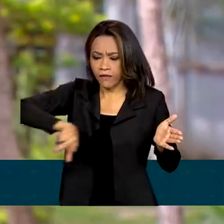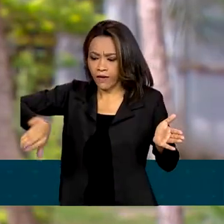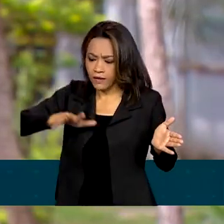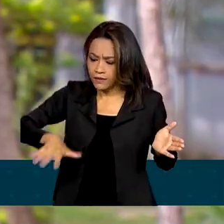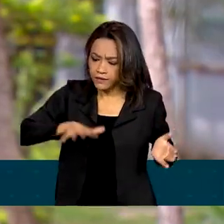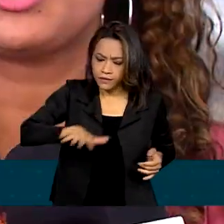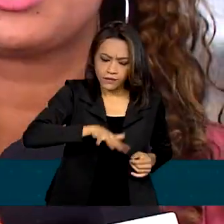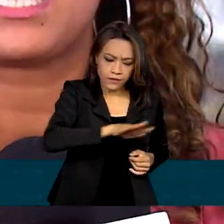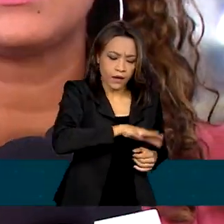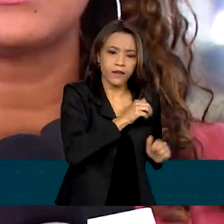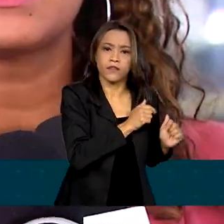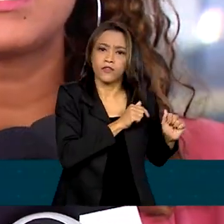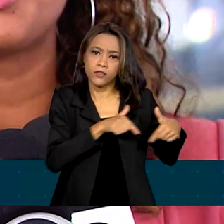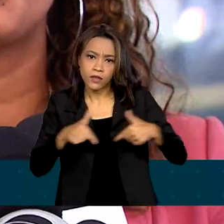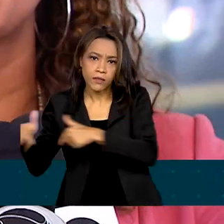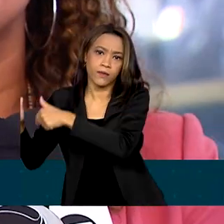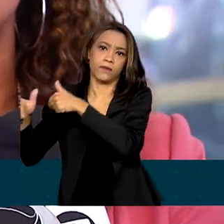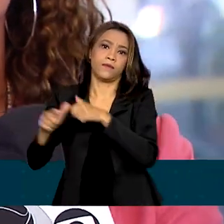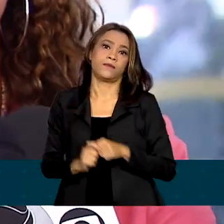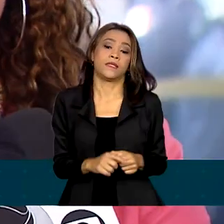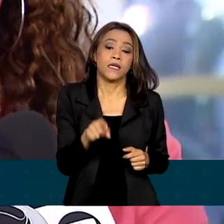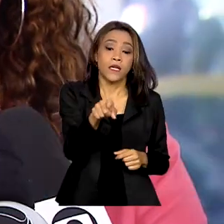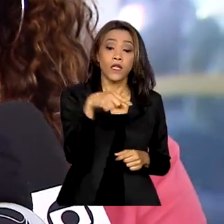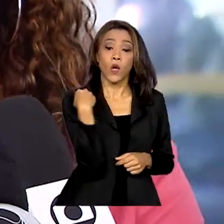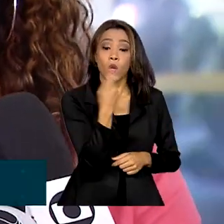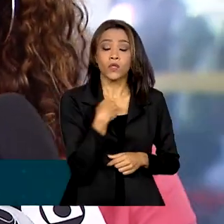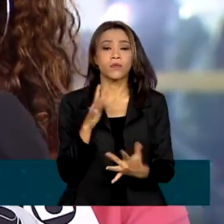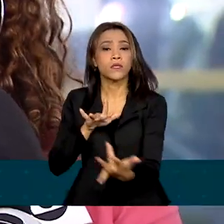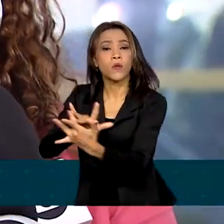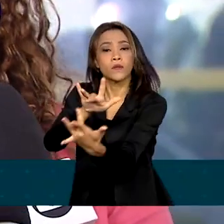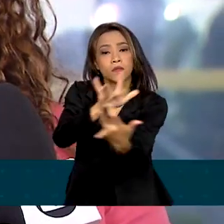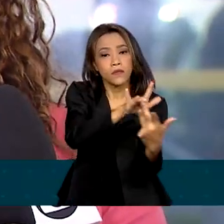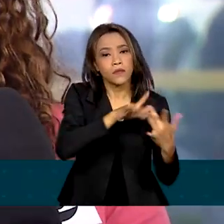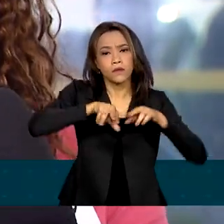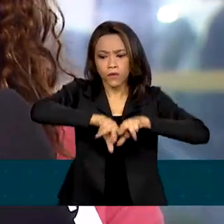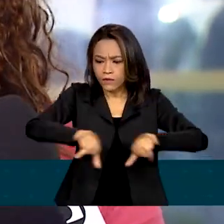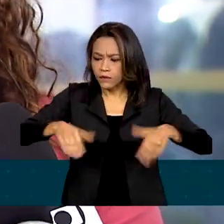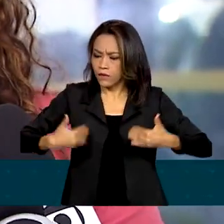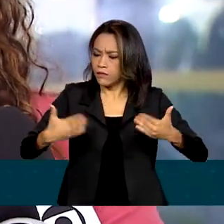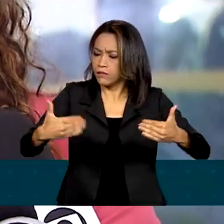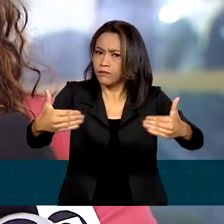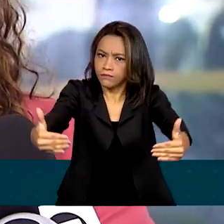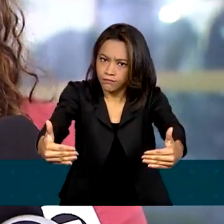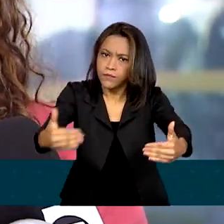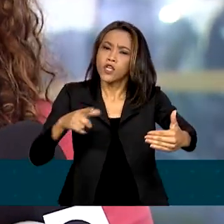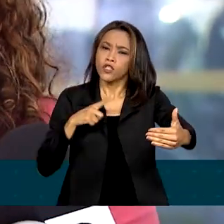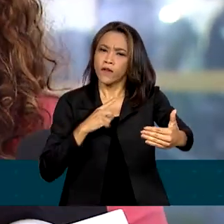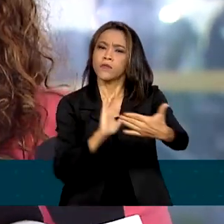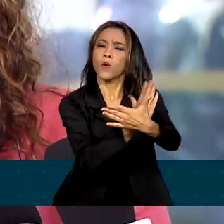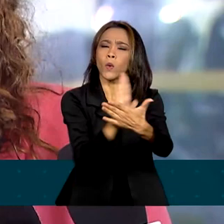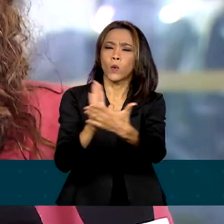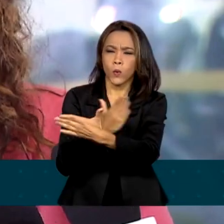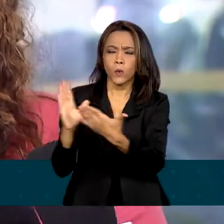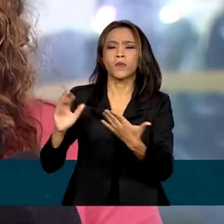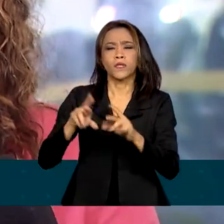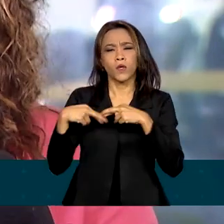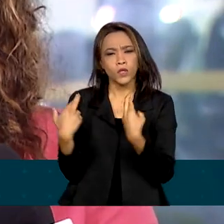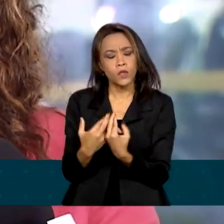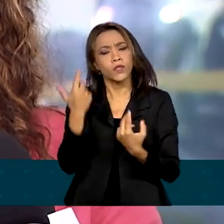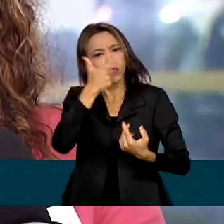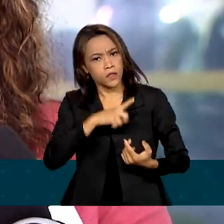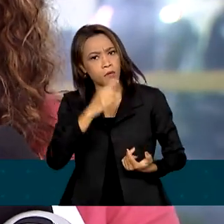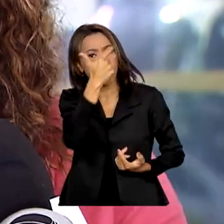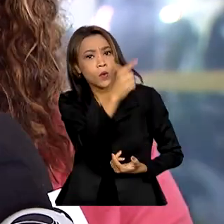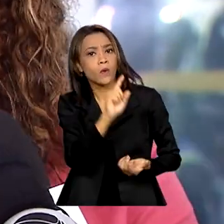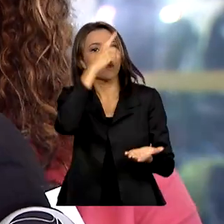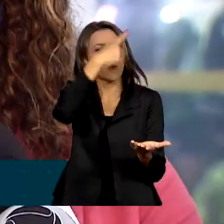atuação. A gente está tentando incidir com todos os ministérios. Já tivemos algumas reuniões e temos outras marcadas também. A gente tem